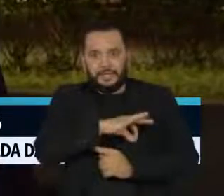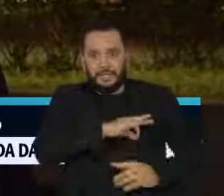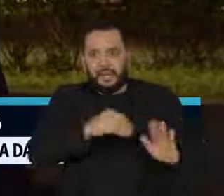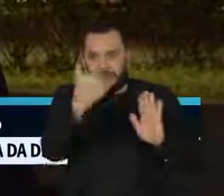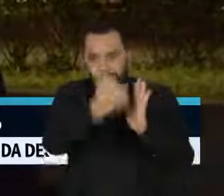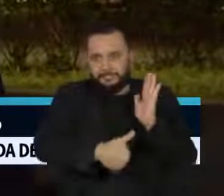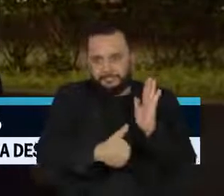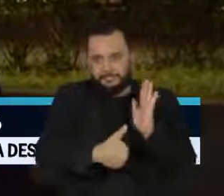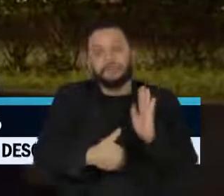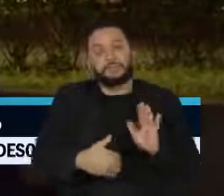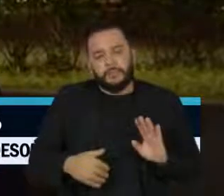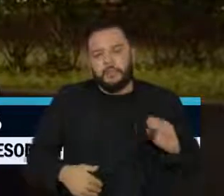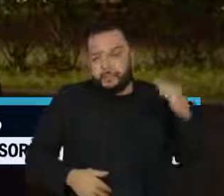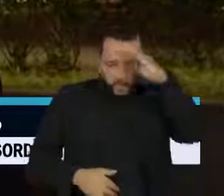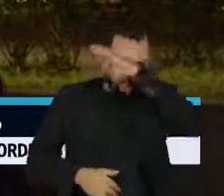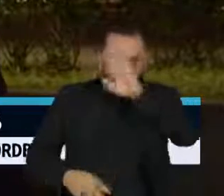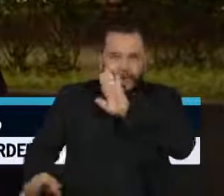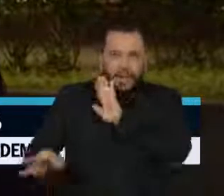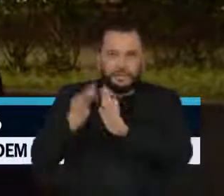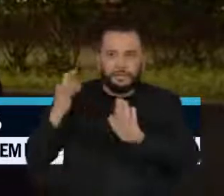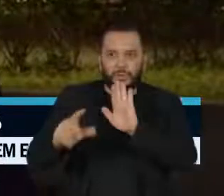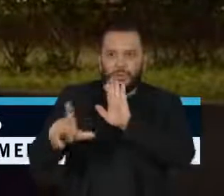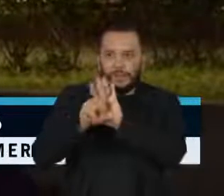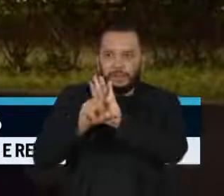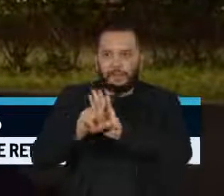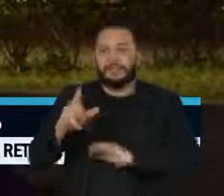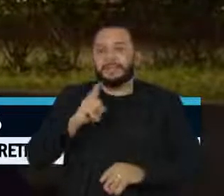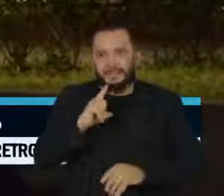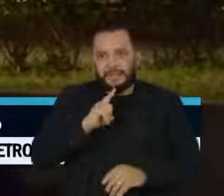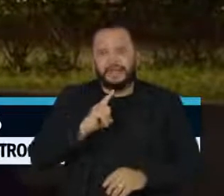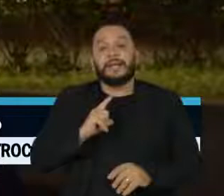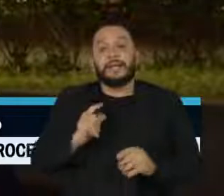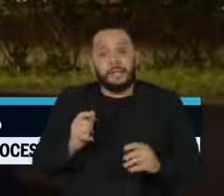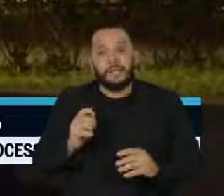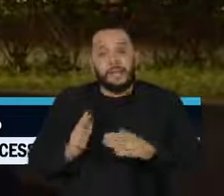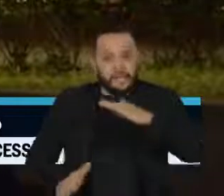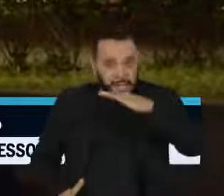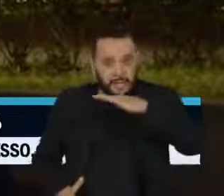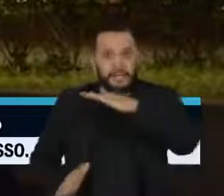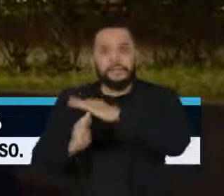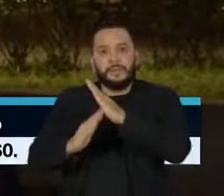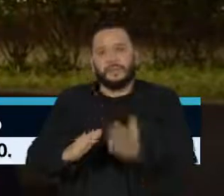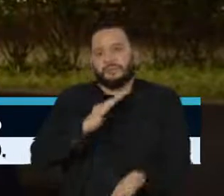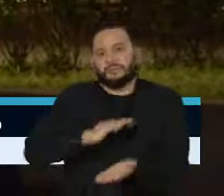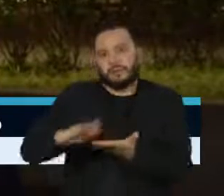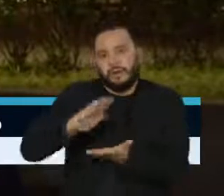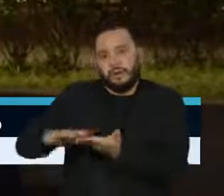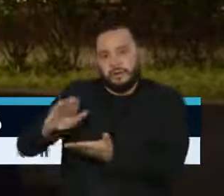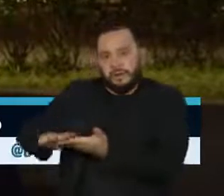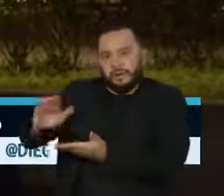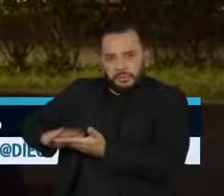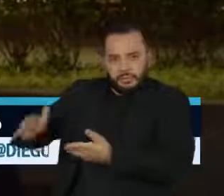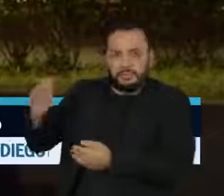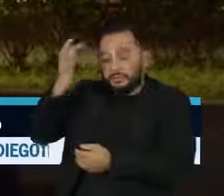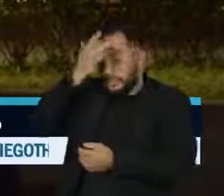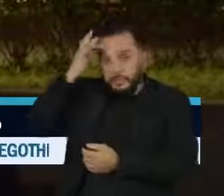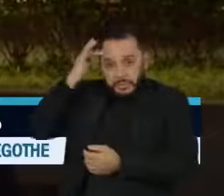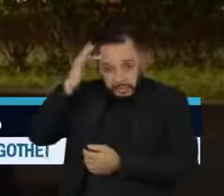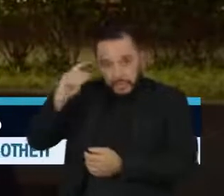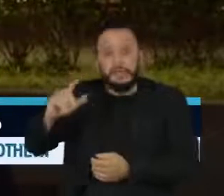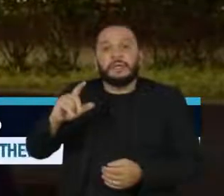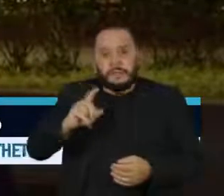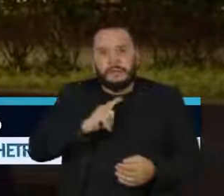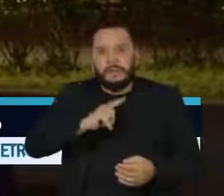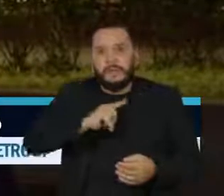presidente Jair Bolsonaro. Ela estabelece novos limites de comprometimento de recursos para beneficiários de programas de